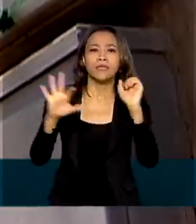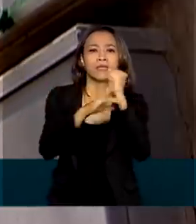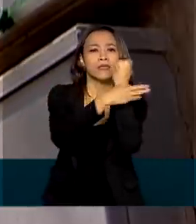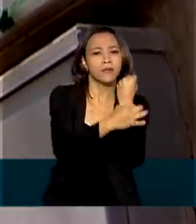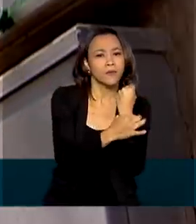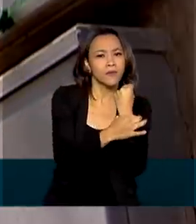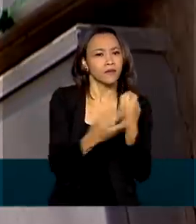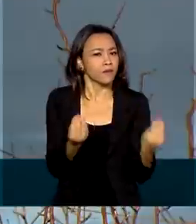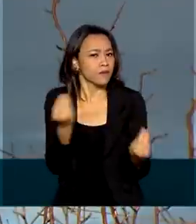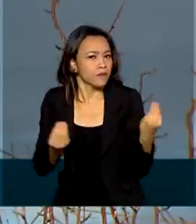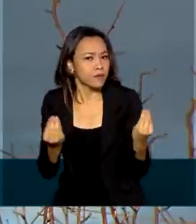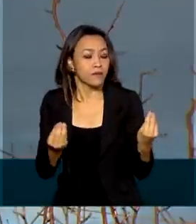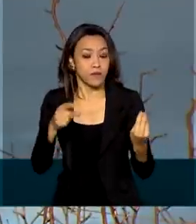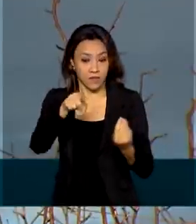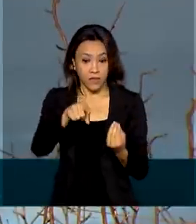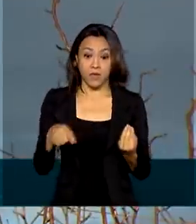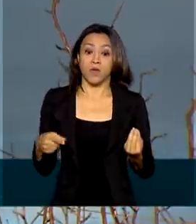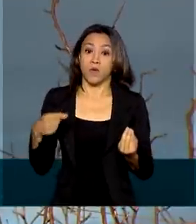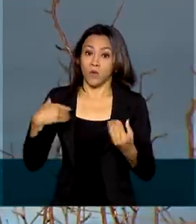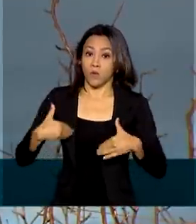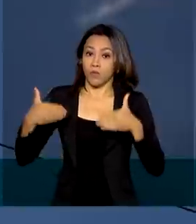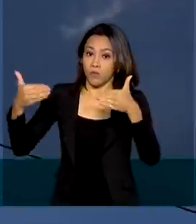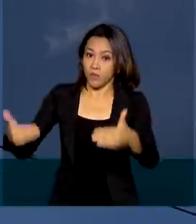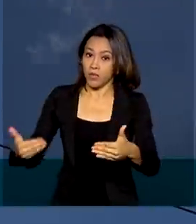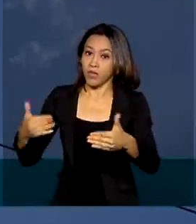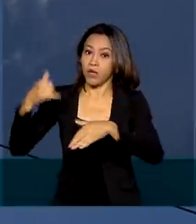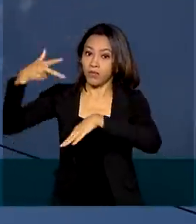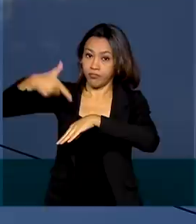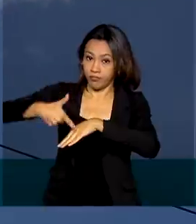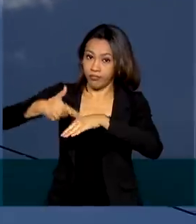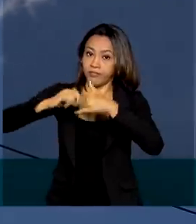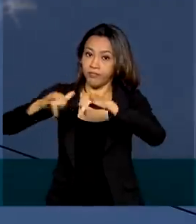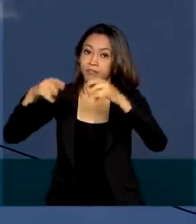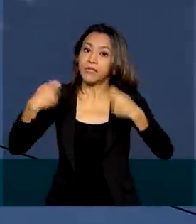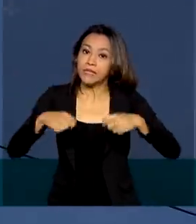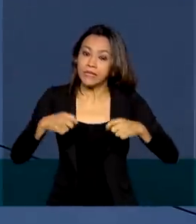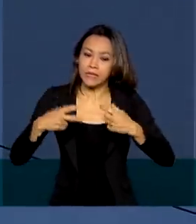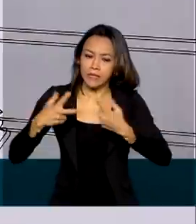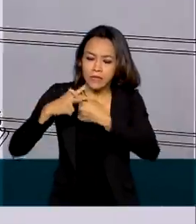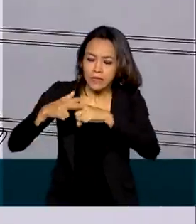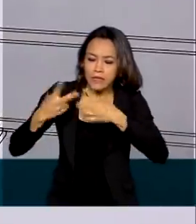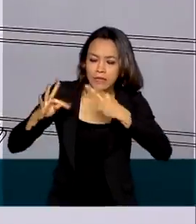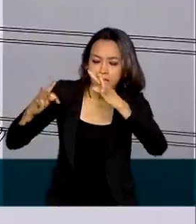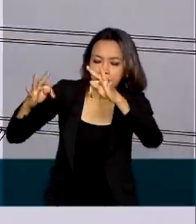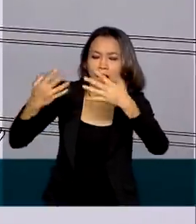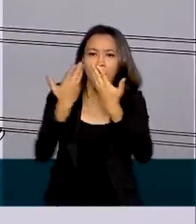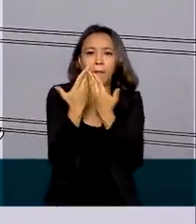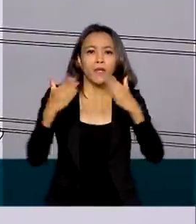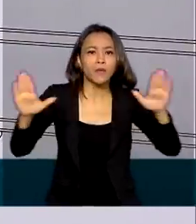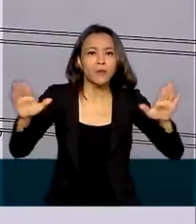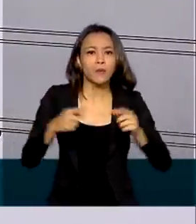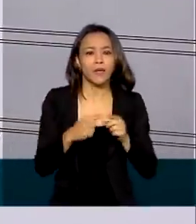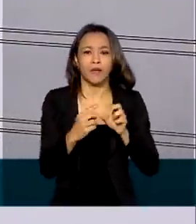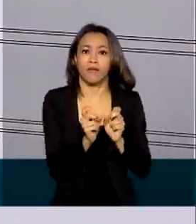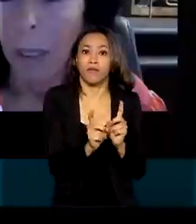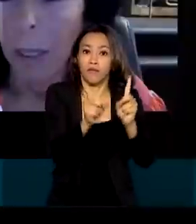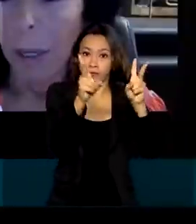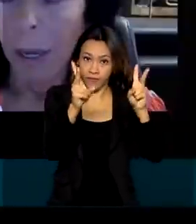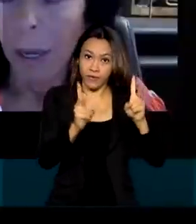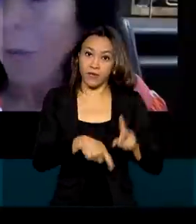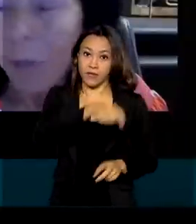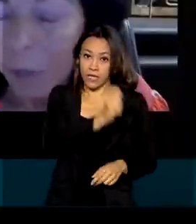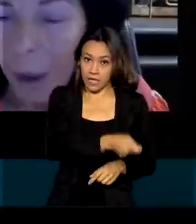Ministério de Minas e Energia, é preciso modernizar o setor elétrico brasileiro, com abertura do mercado, concessões e leilões.